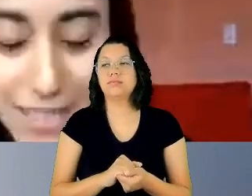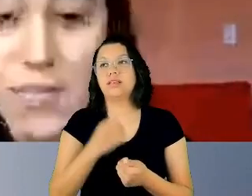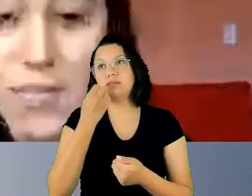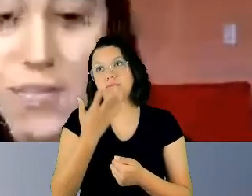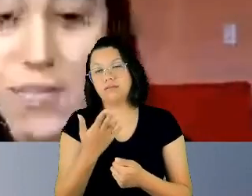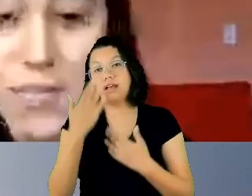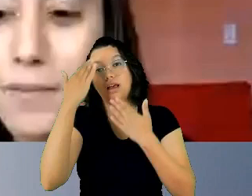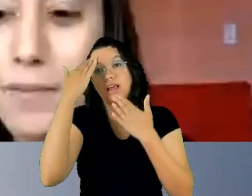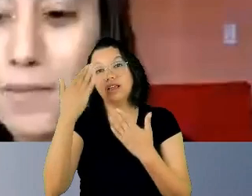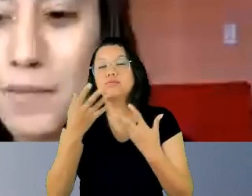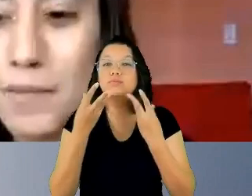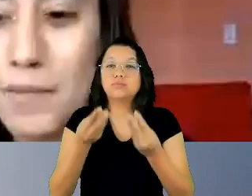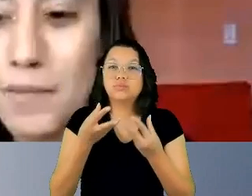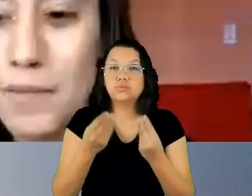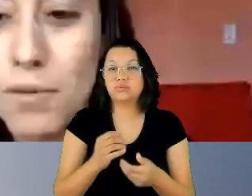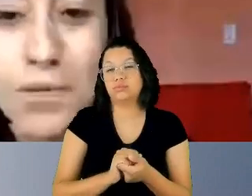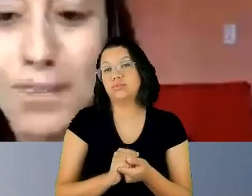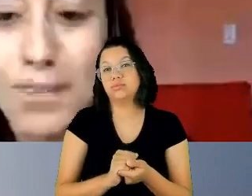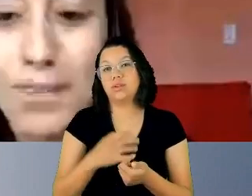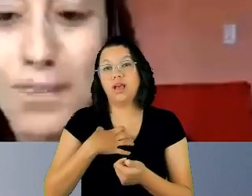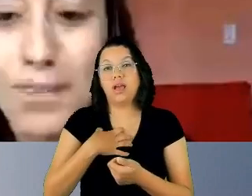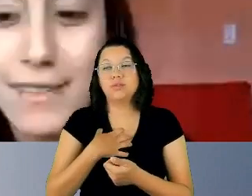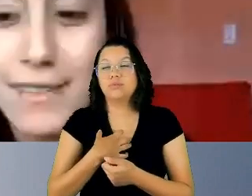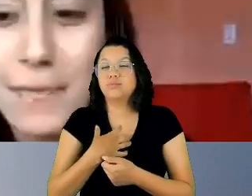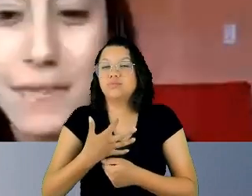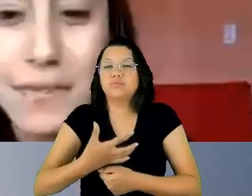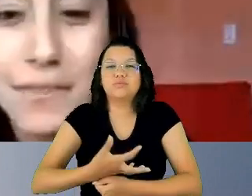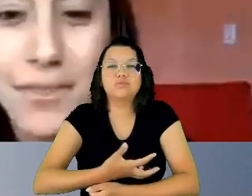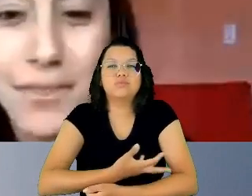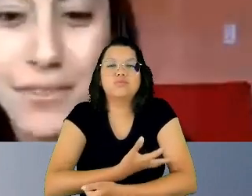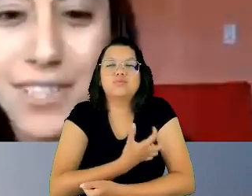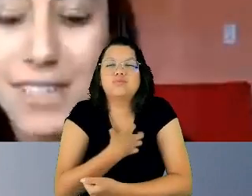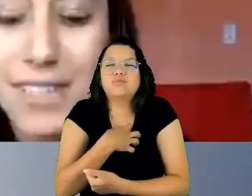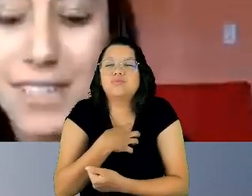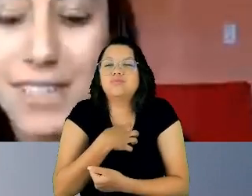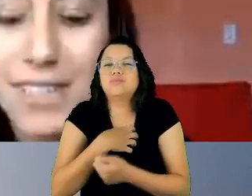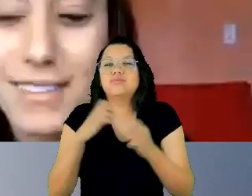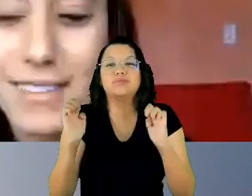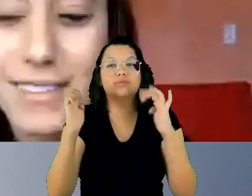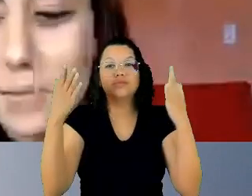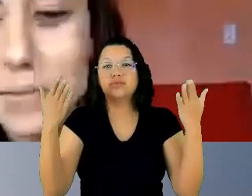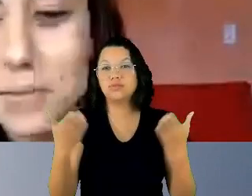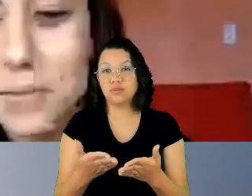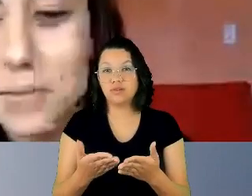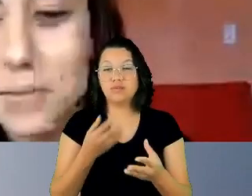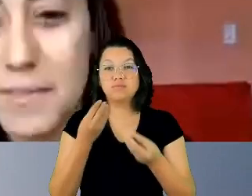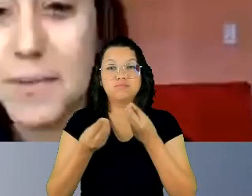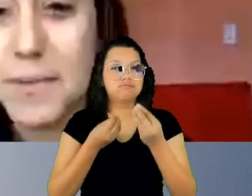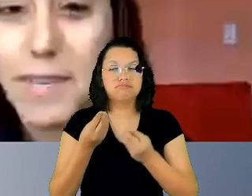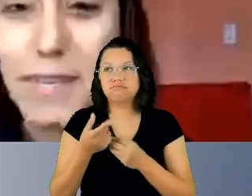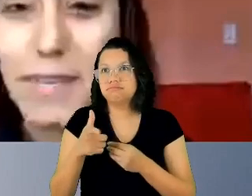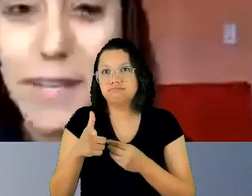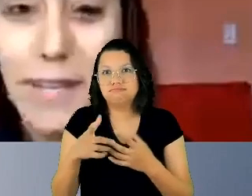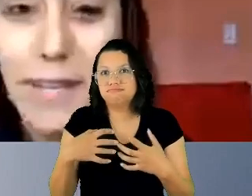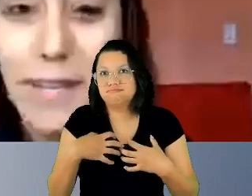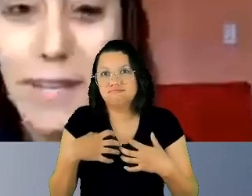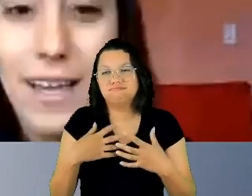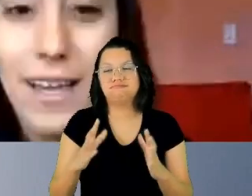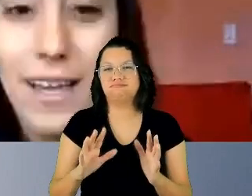muitíssimo, confesso que estou emocionada até com o evento de hoje, não teria como não estar, porque